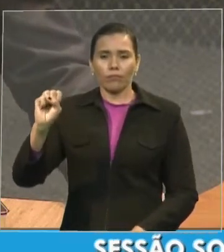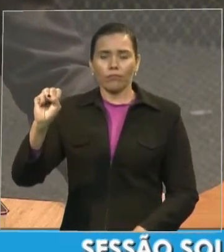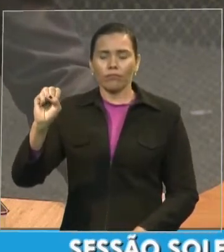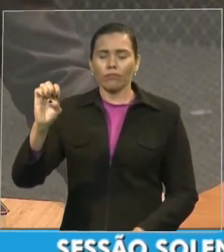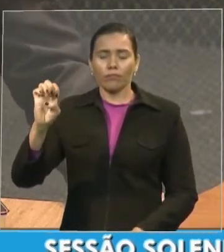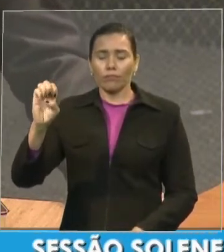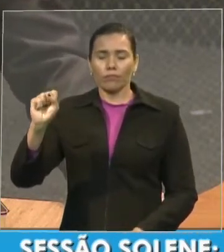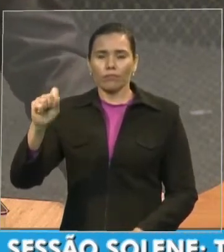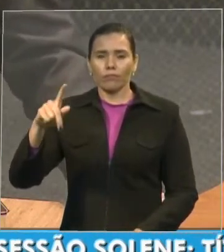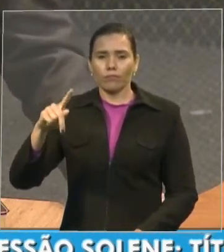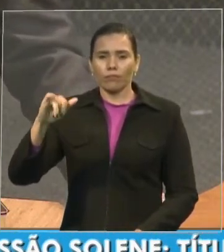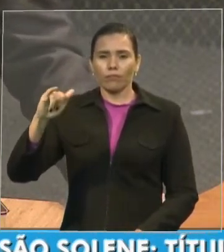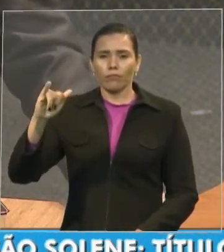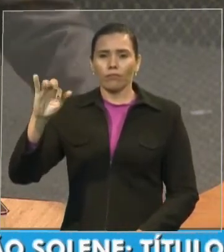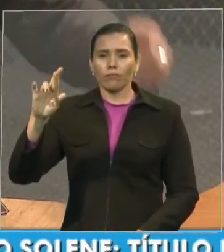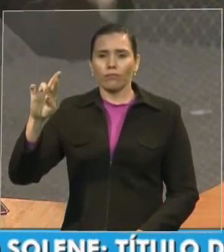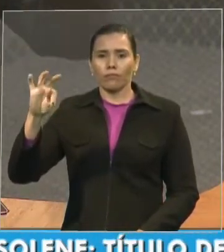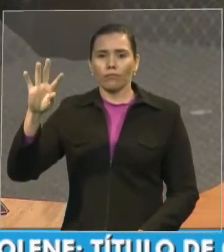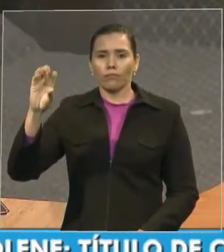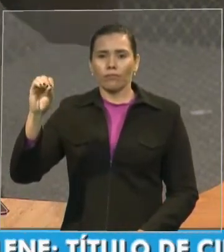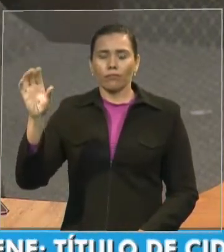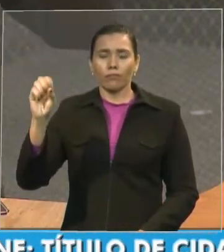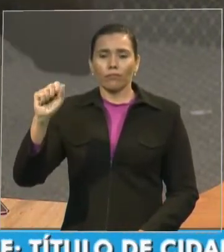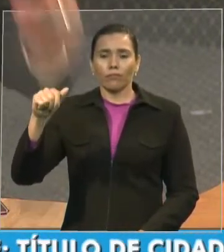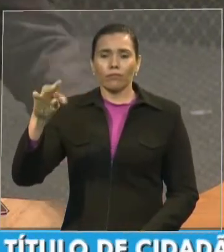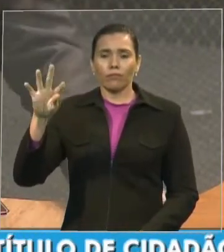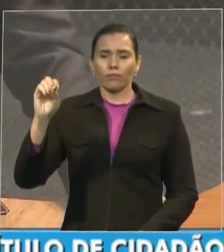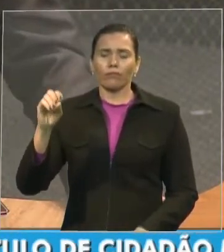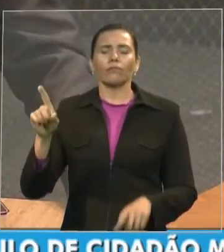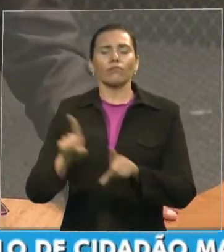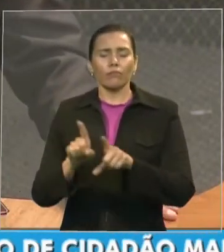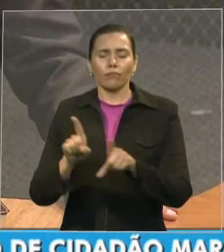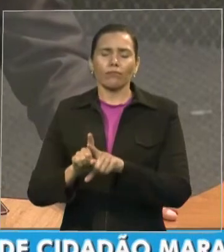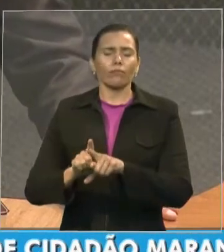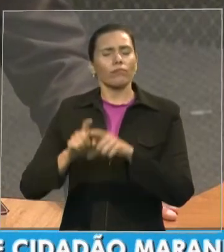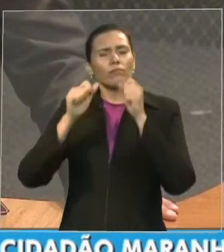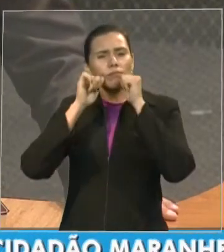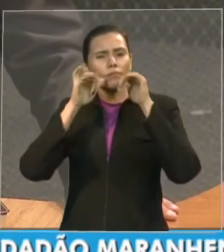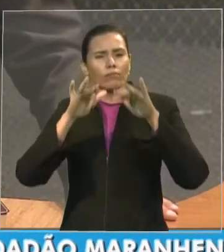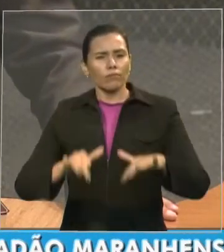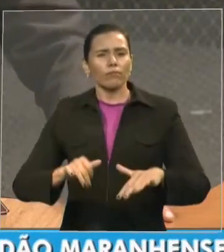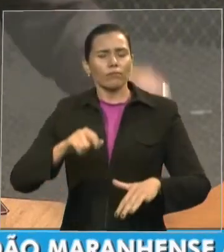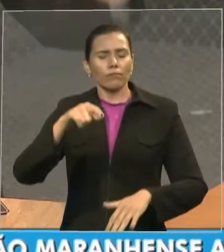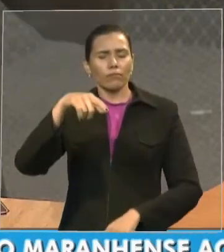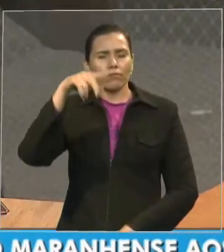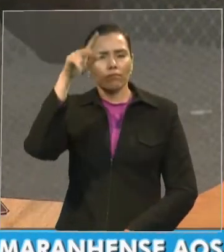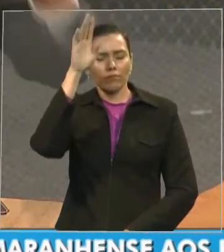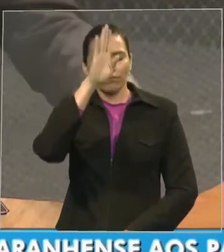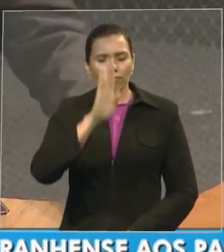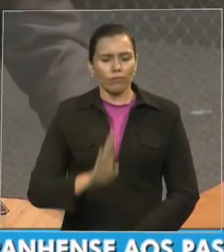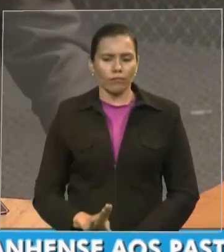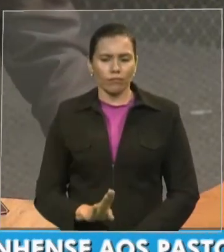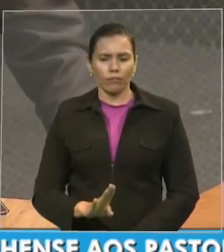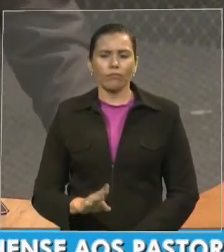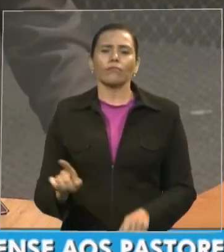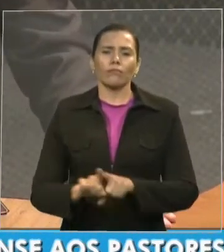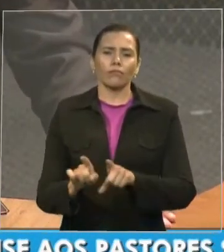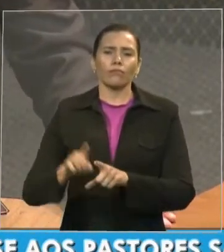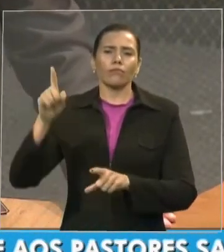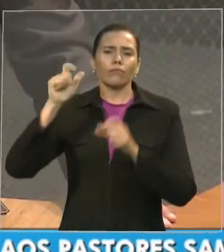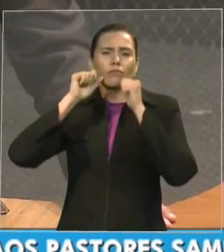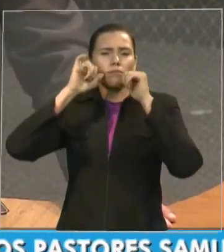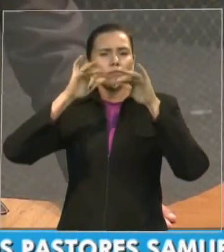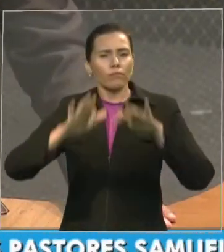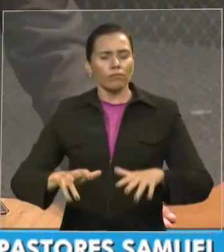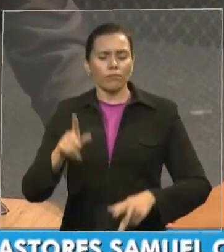da nação brasileira e em favor do povo de Deus que adora a Deus e serve a Deus na